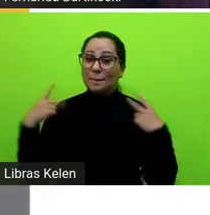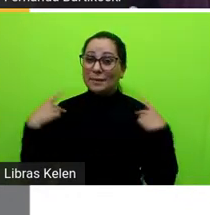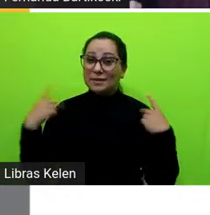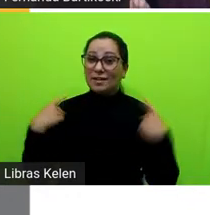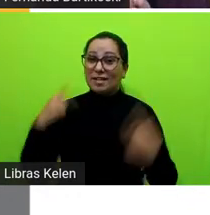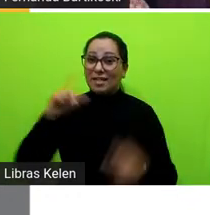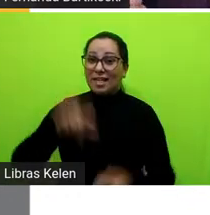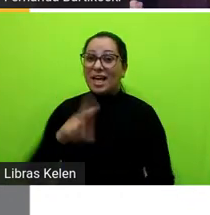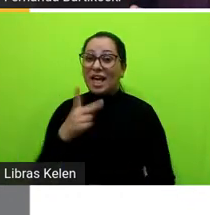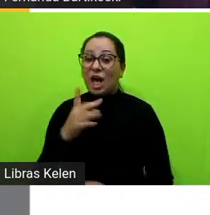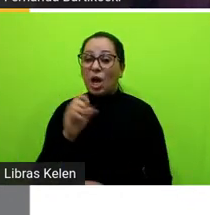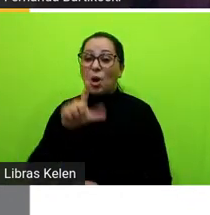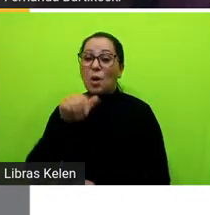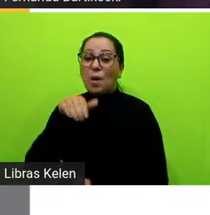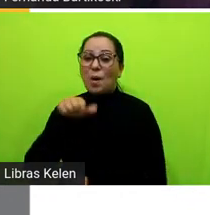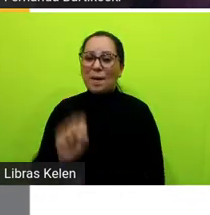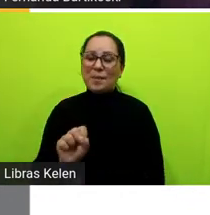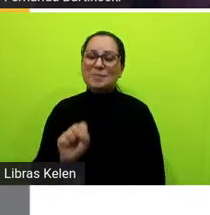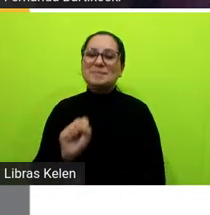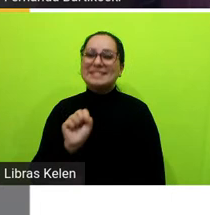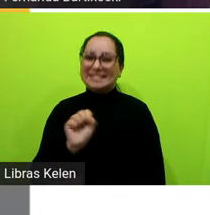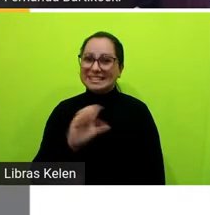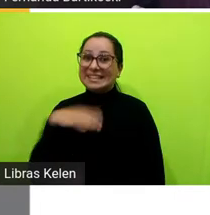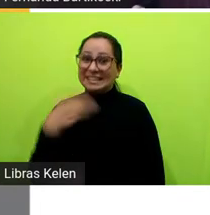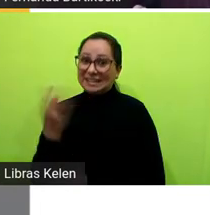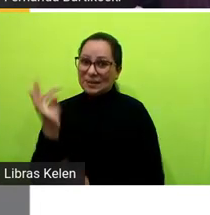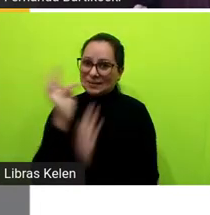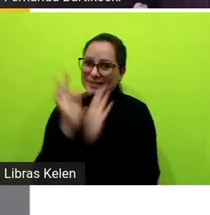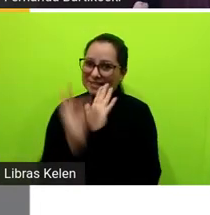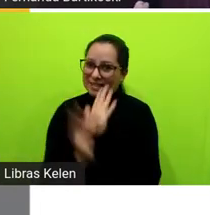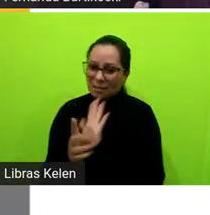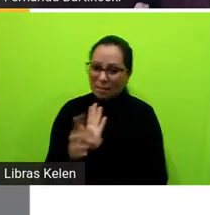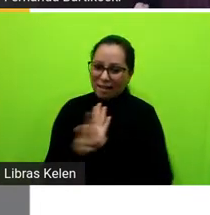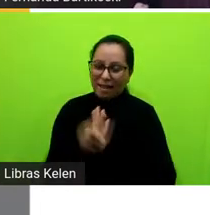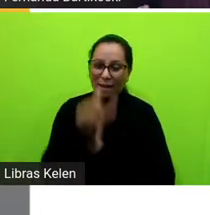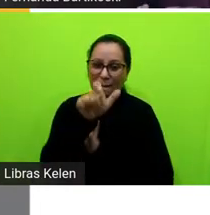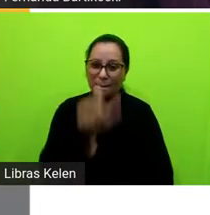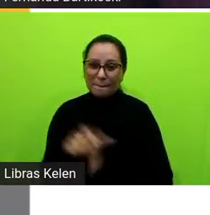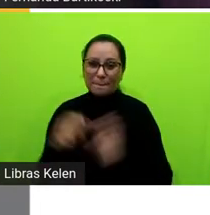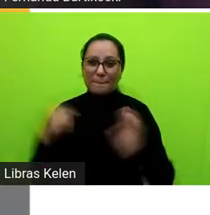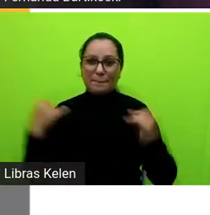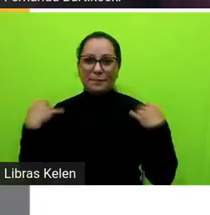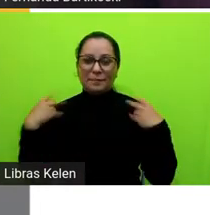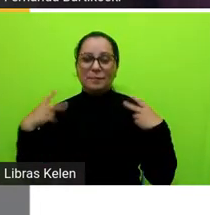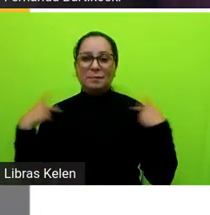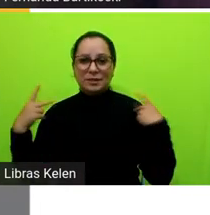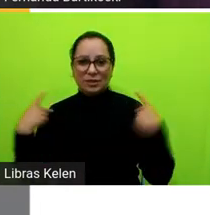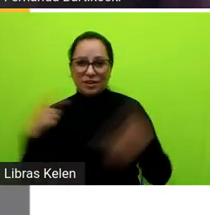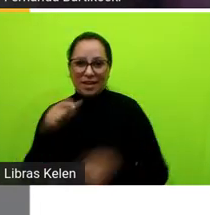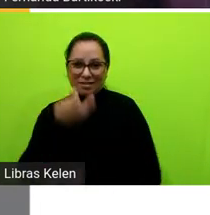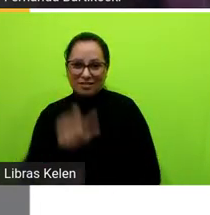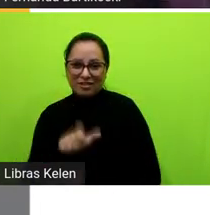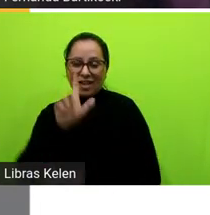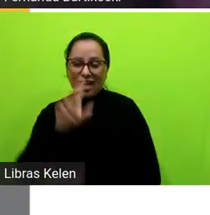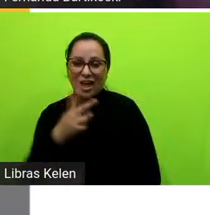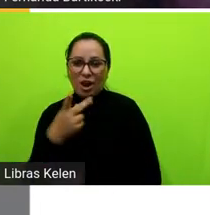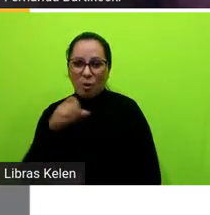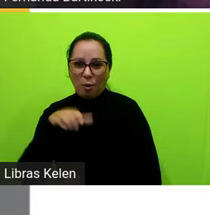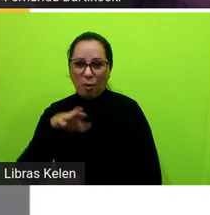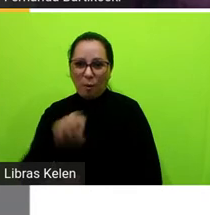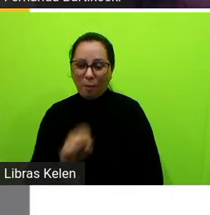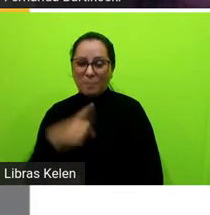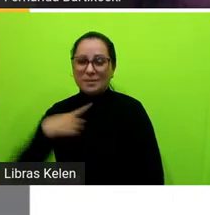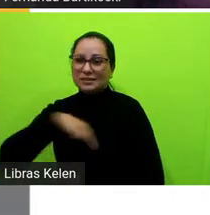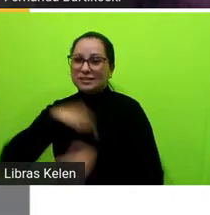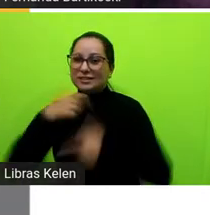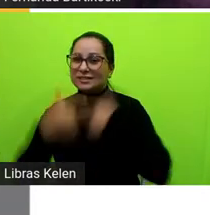Holmes então a intertextualidade de que um dos personagens é o Sherlock Holmes então a gente vai trabalhar com